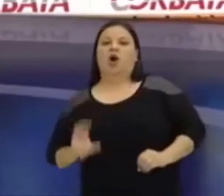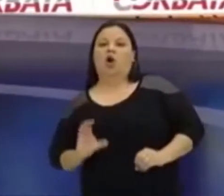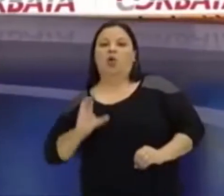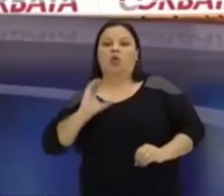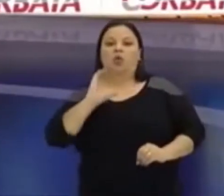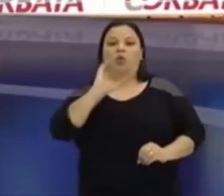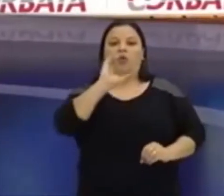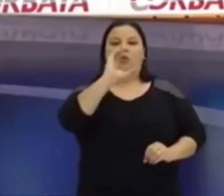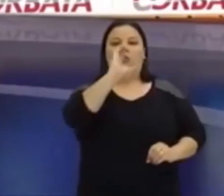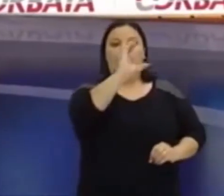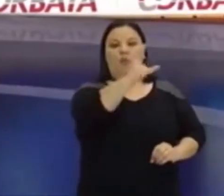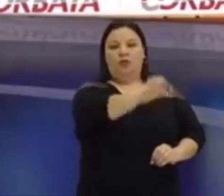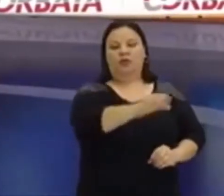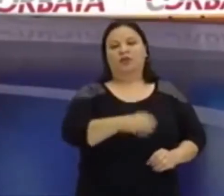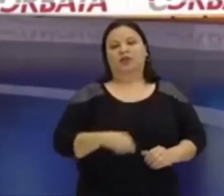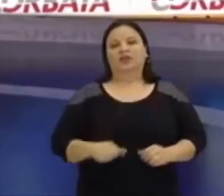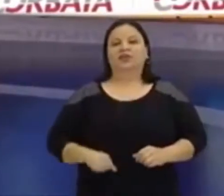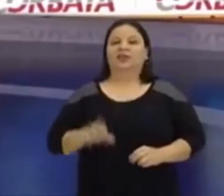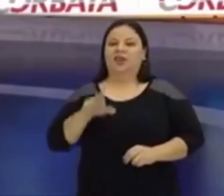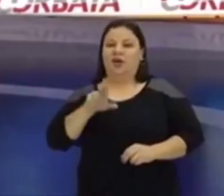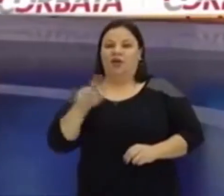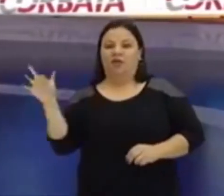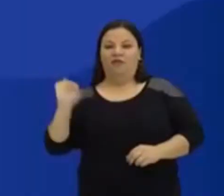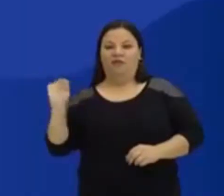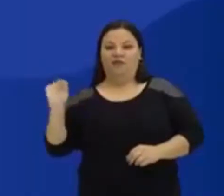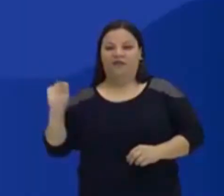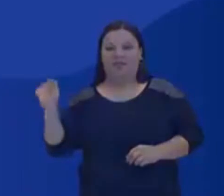um pouquinho de física, né? Então, vamos lá para a nossa aula de hoje?